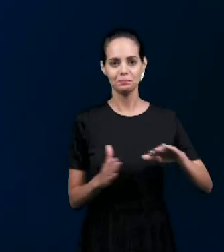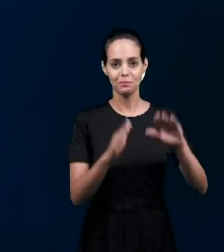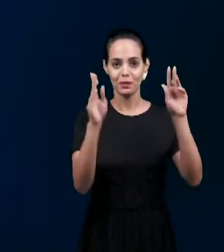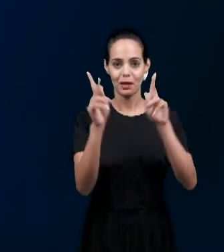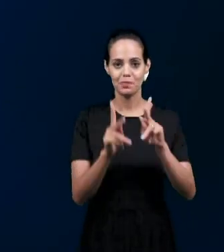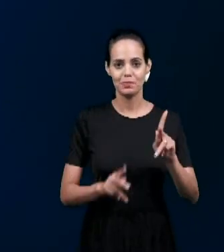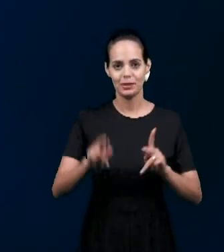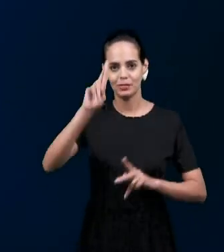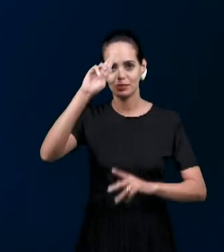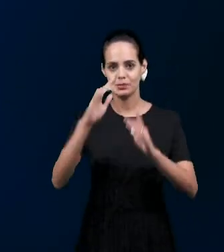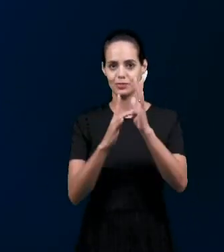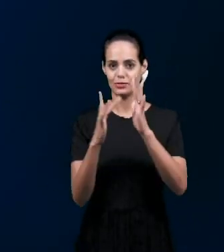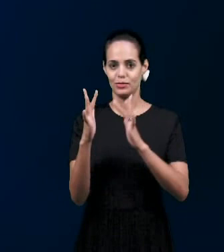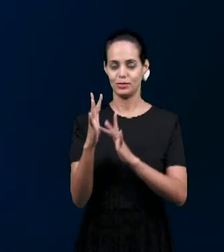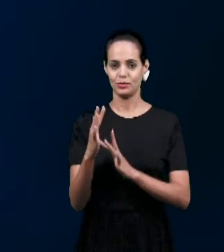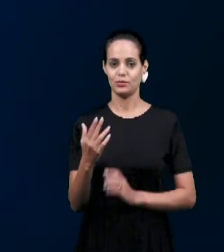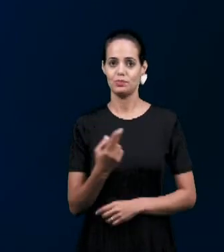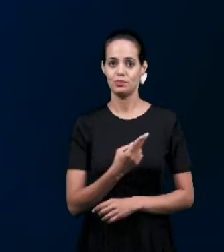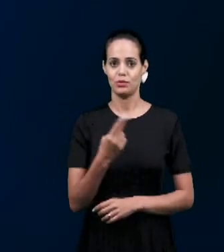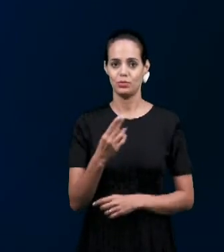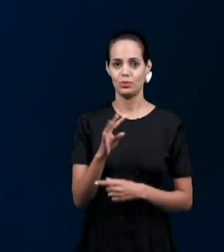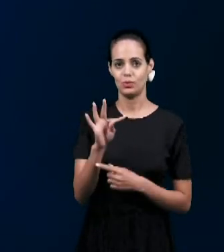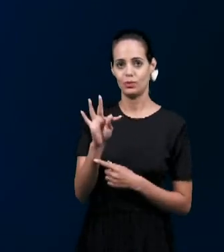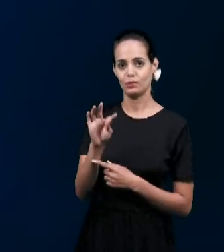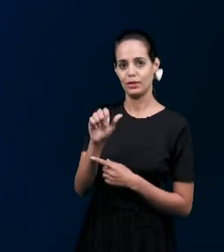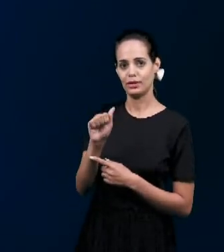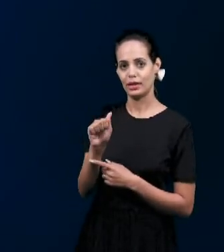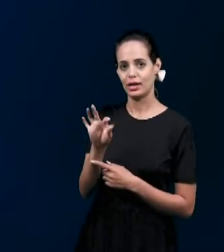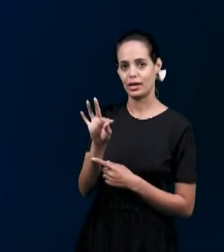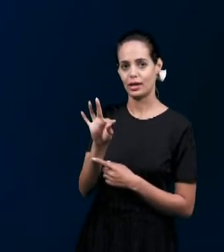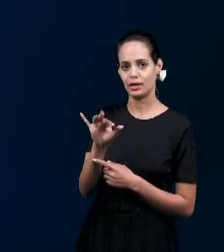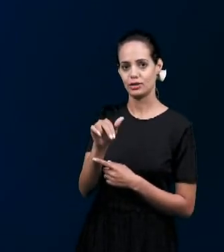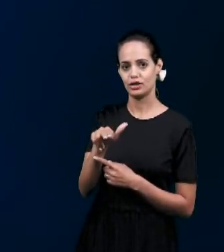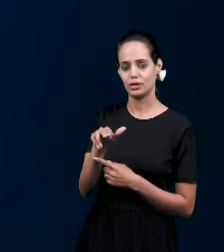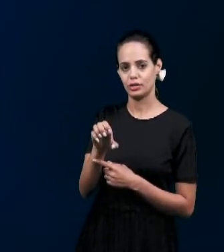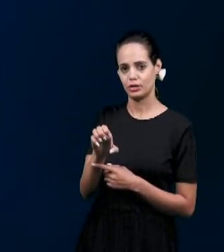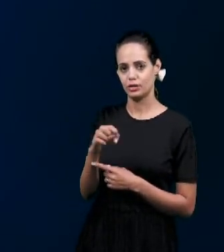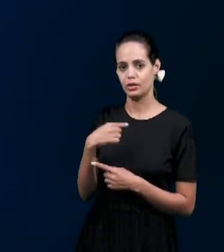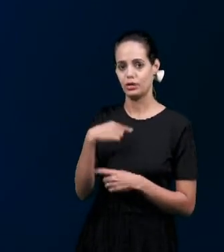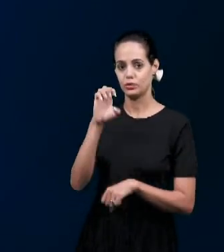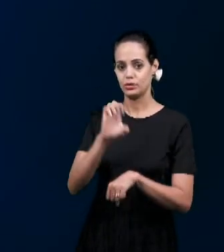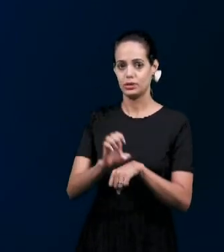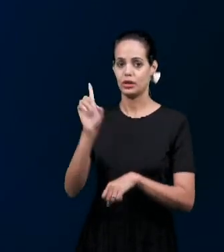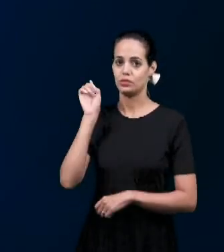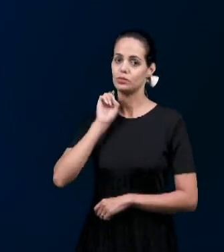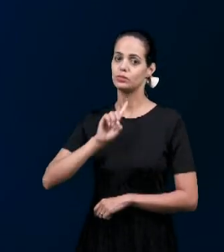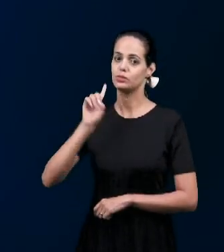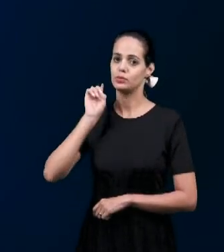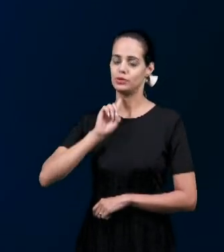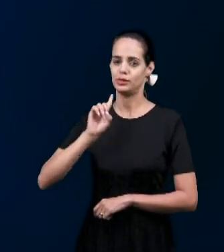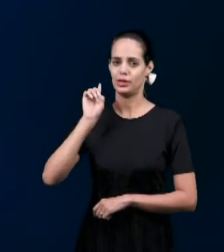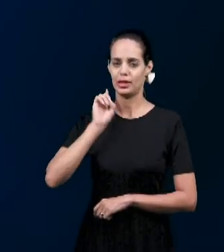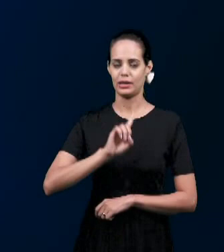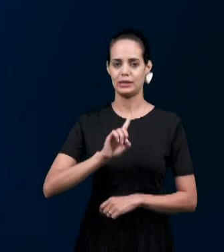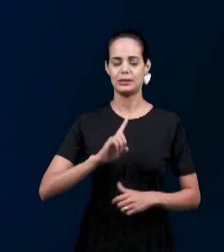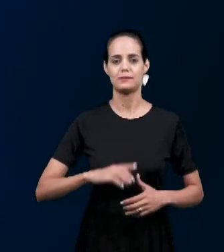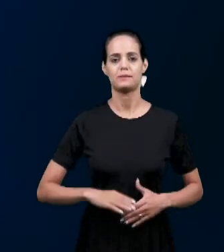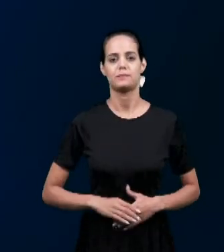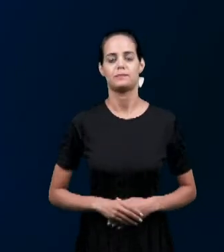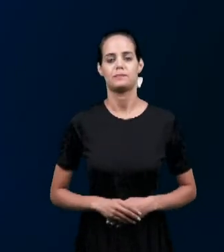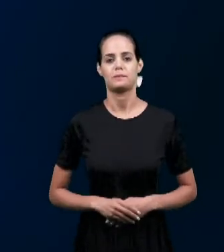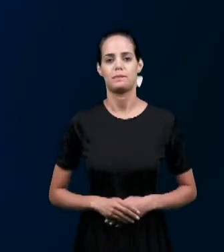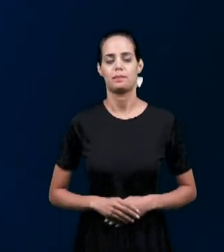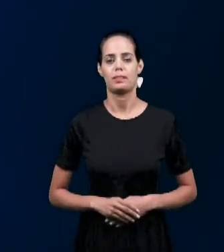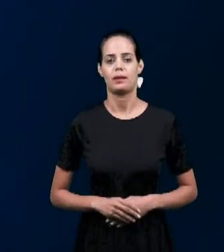é Tatiana de Paula Eu sou de Cataguases, Minas Gerais Da ICM de Granjaria Do Ministério do